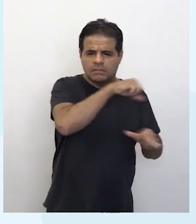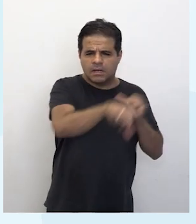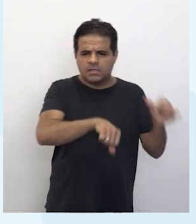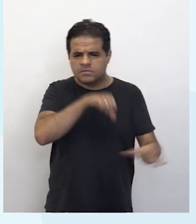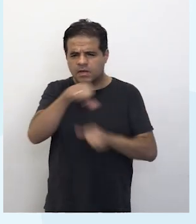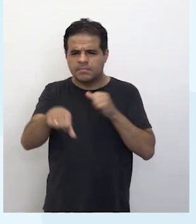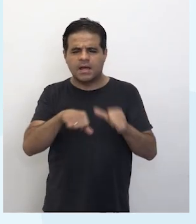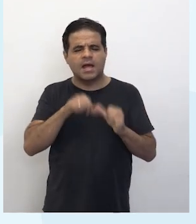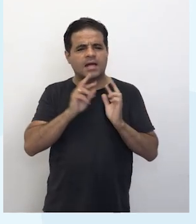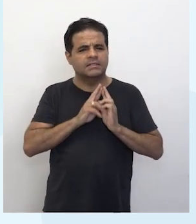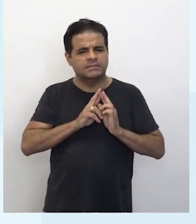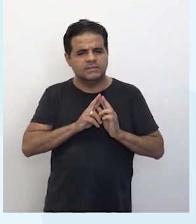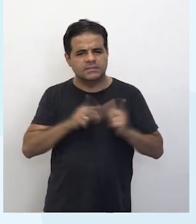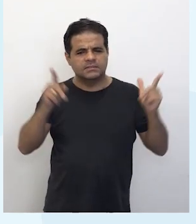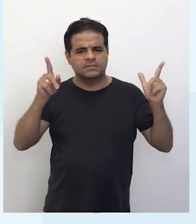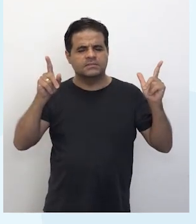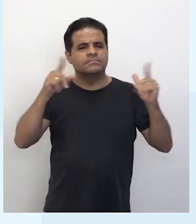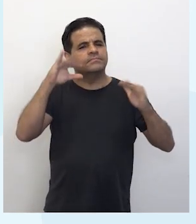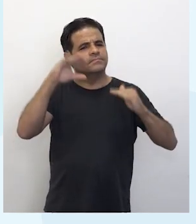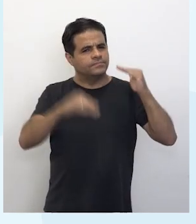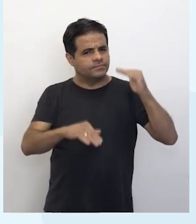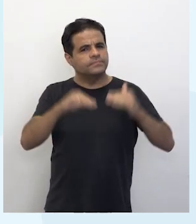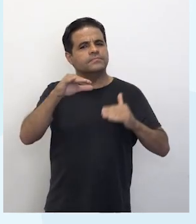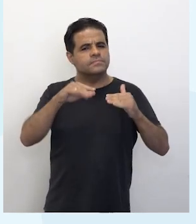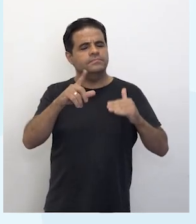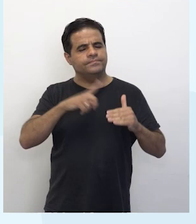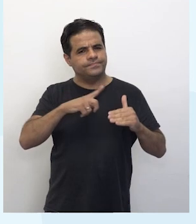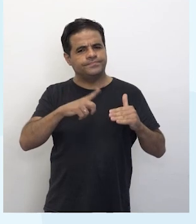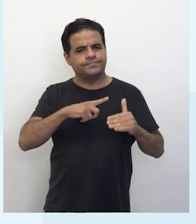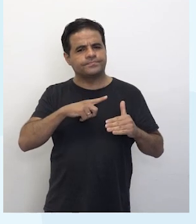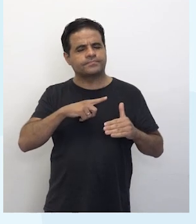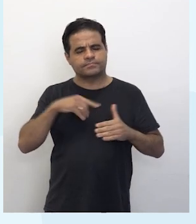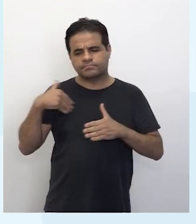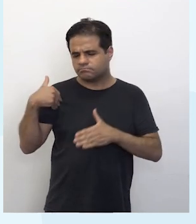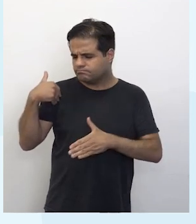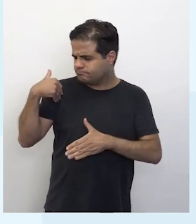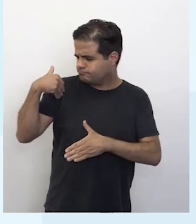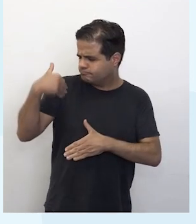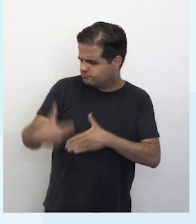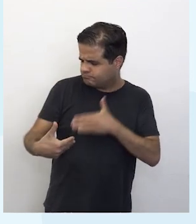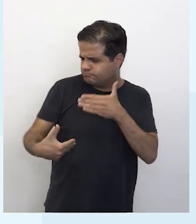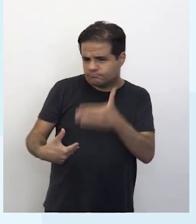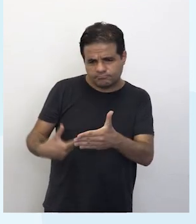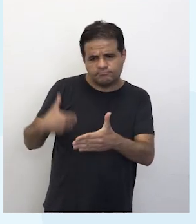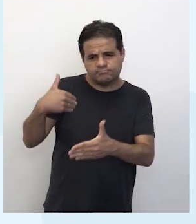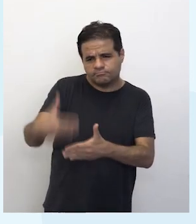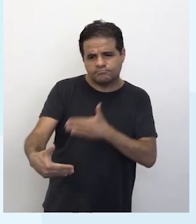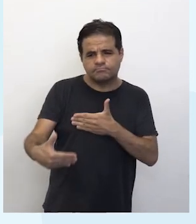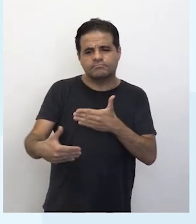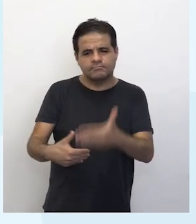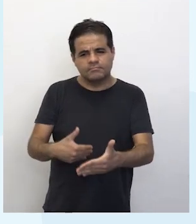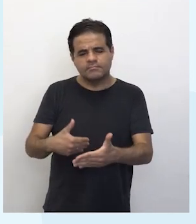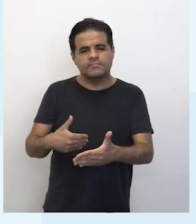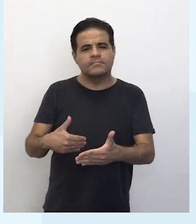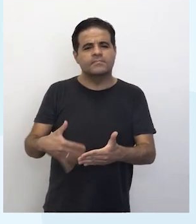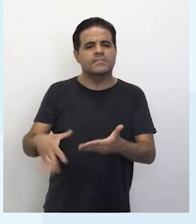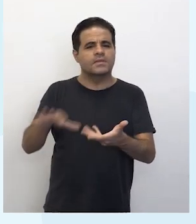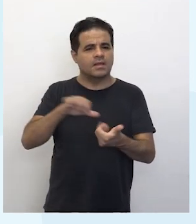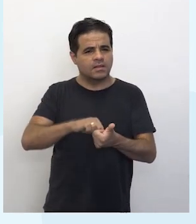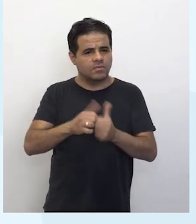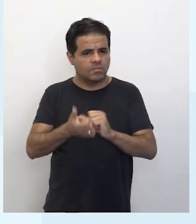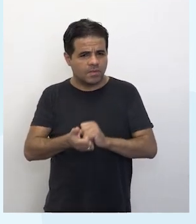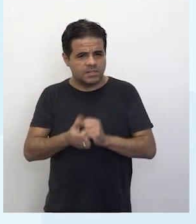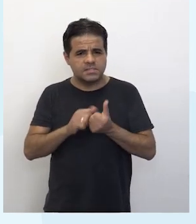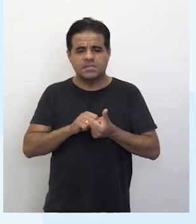as diferenças em desigualdades. Então, nós temos uma tendência a tomar o diferente como inadequação dos valores